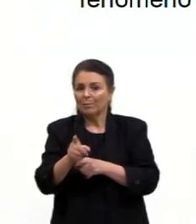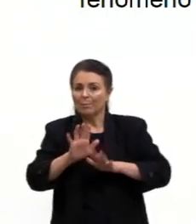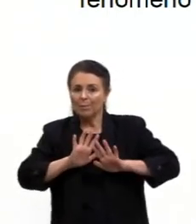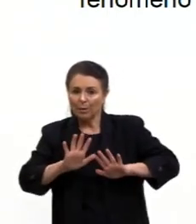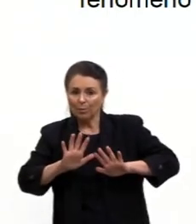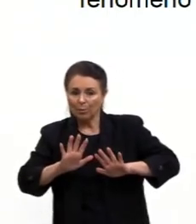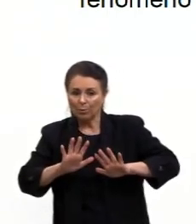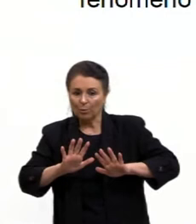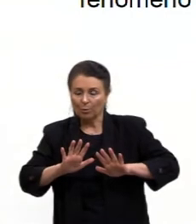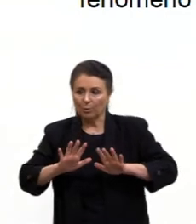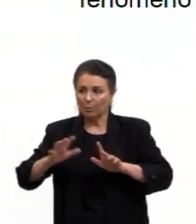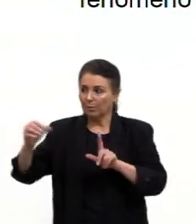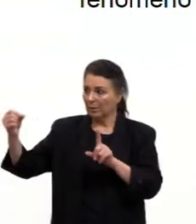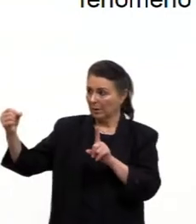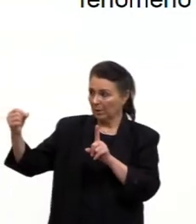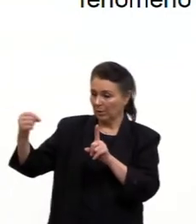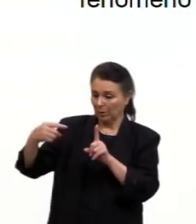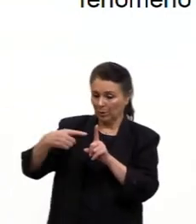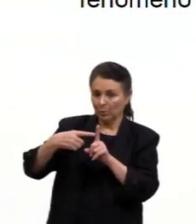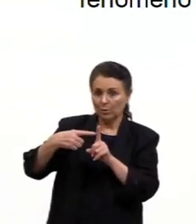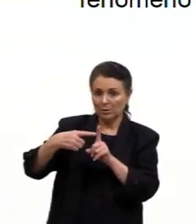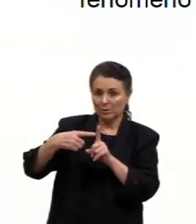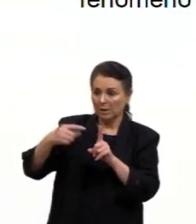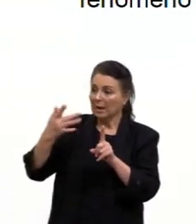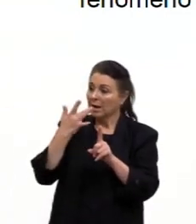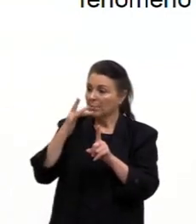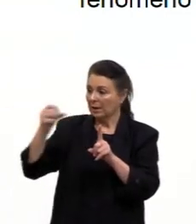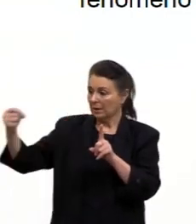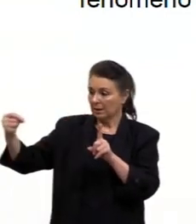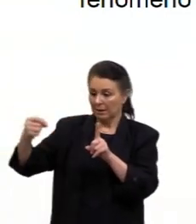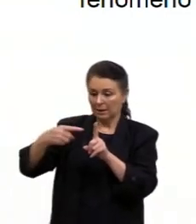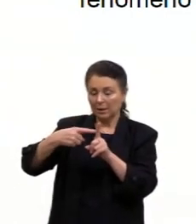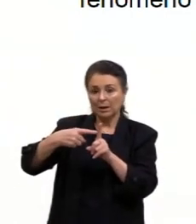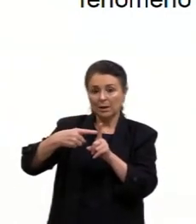branca, que houve um filtro. Não, ela só se separou.